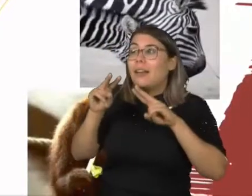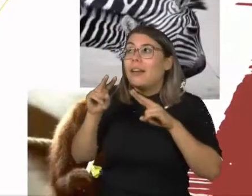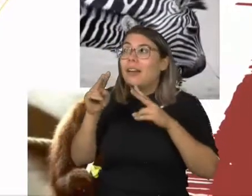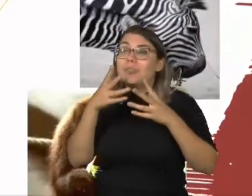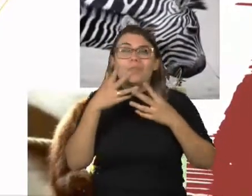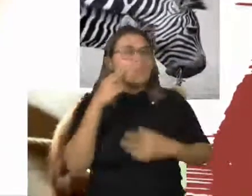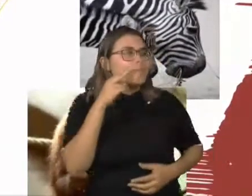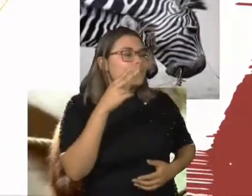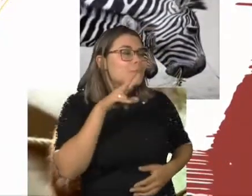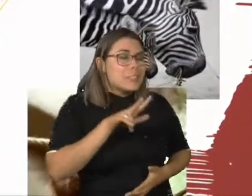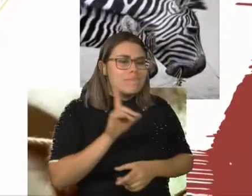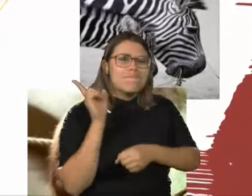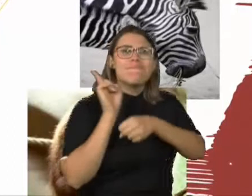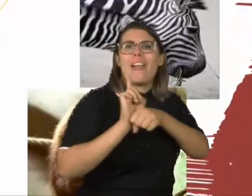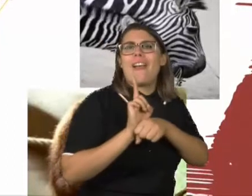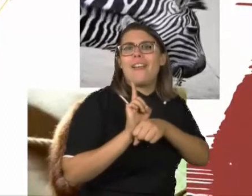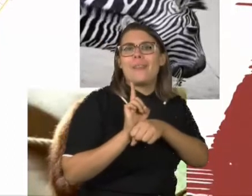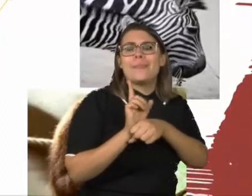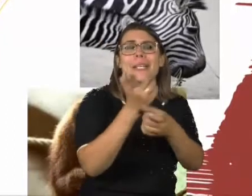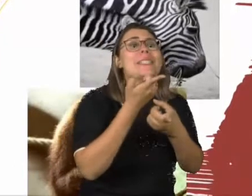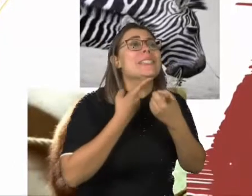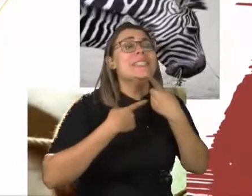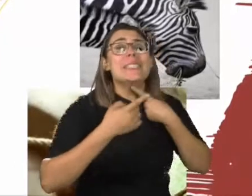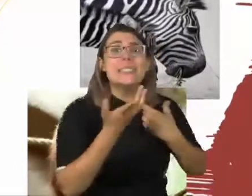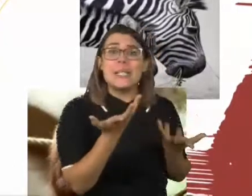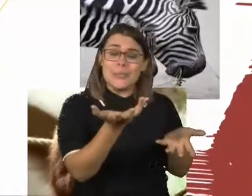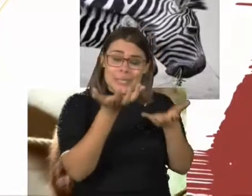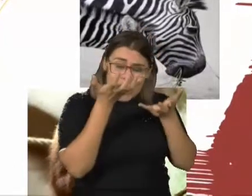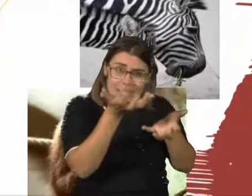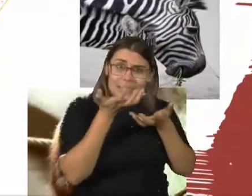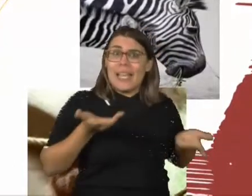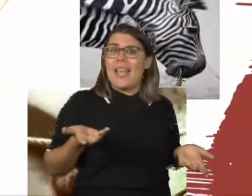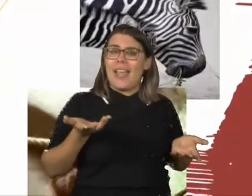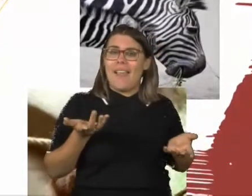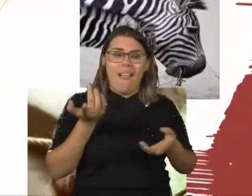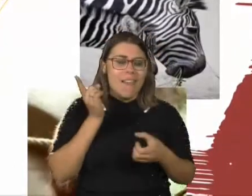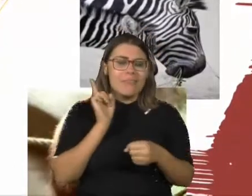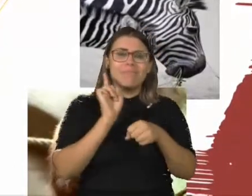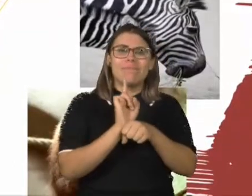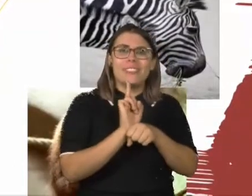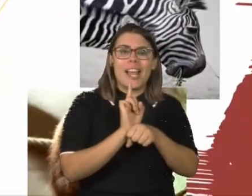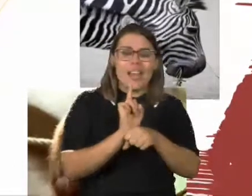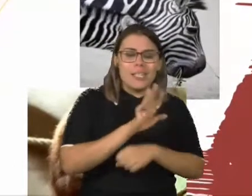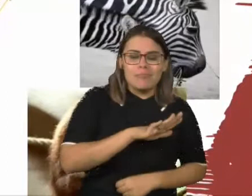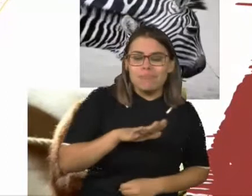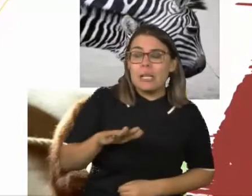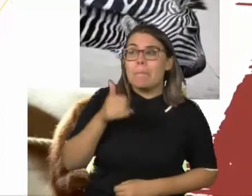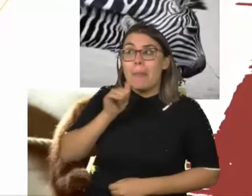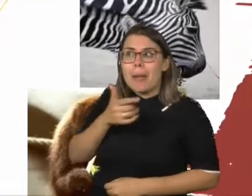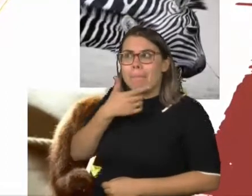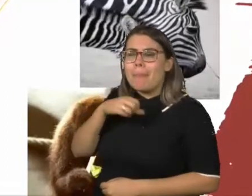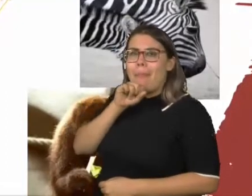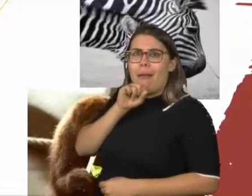se estrutura enquanto sujeito, a partir do desejo de quem ocupa essa função de cuidador, de quem ocupa essa função de mãe, a função